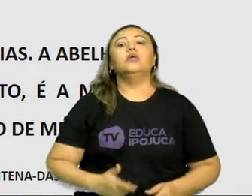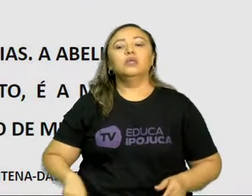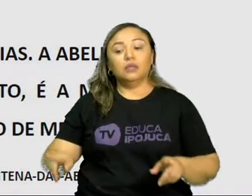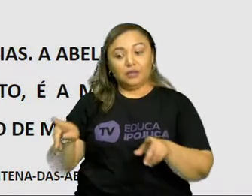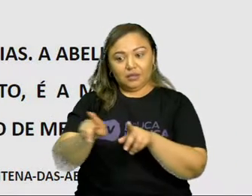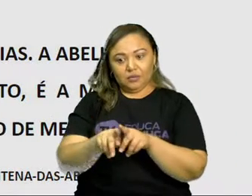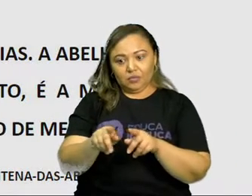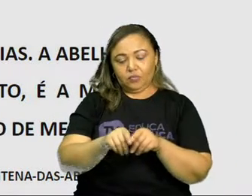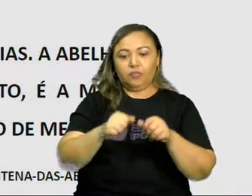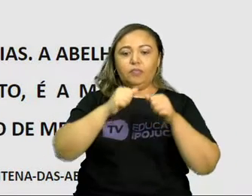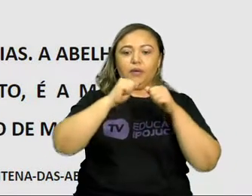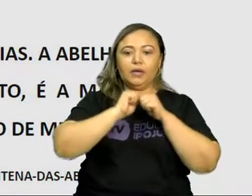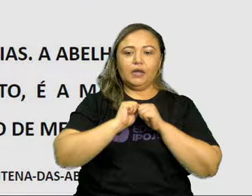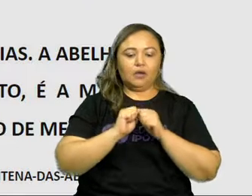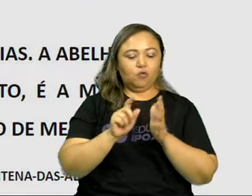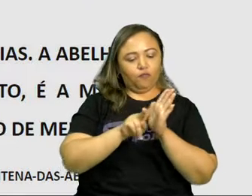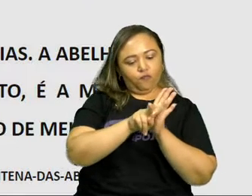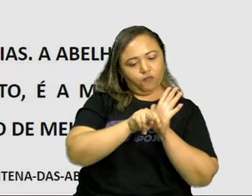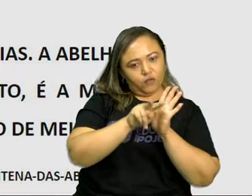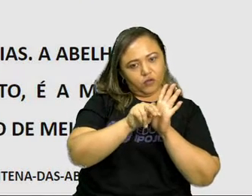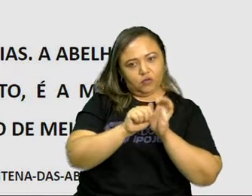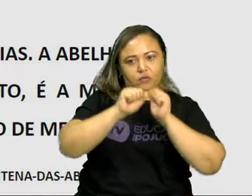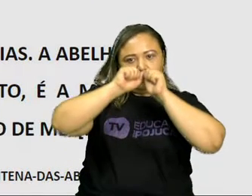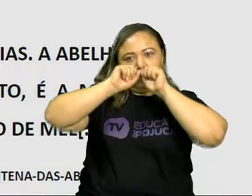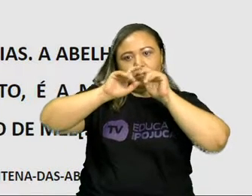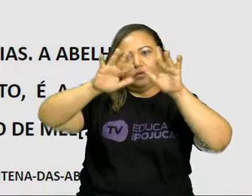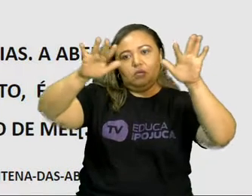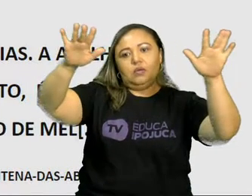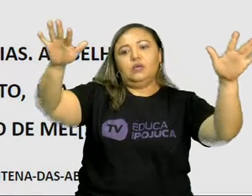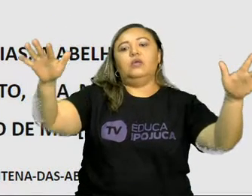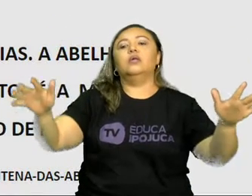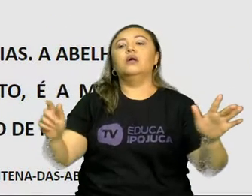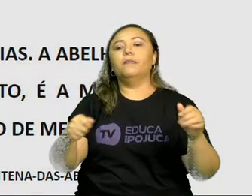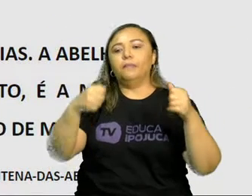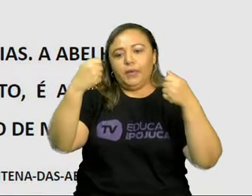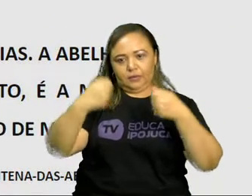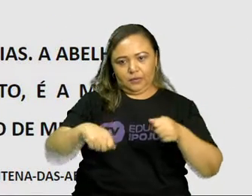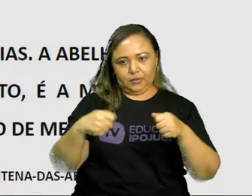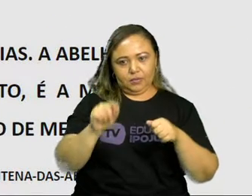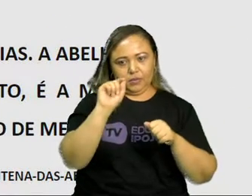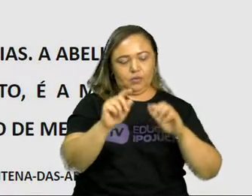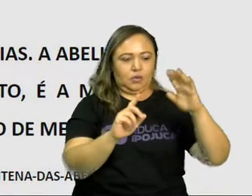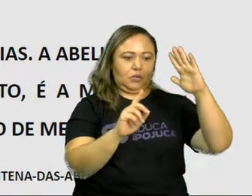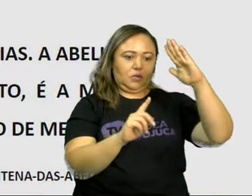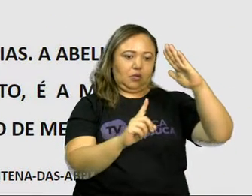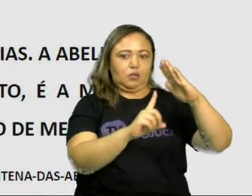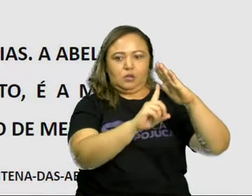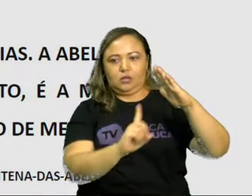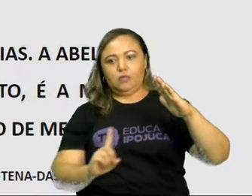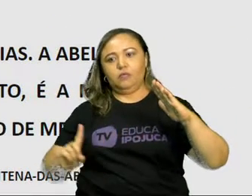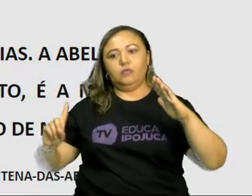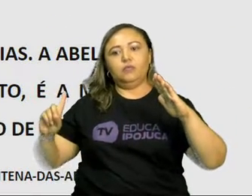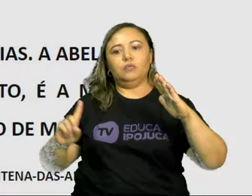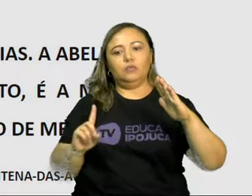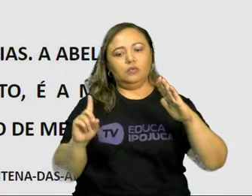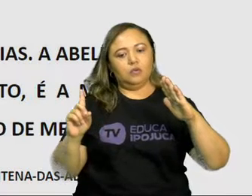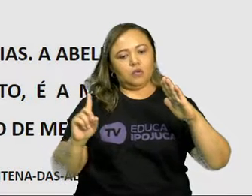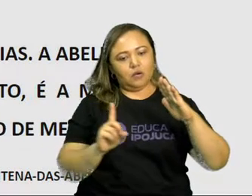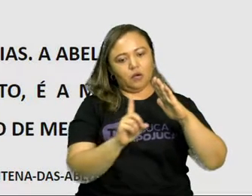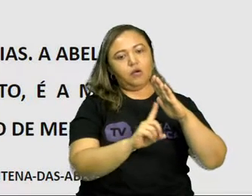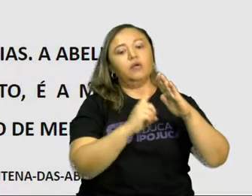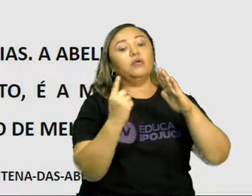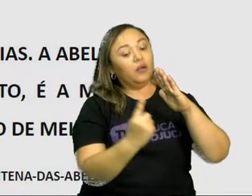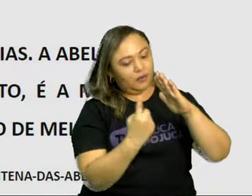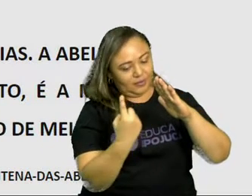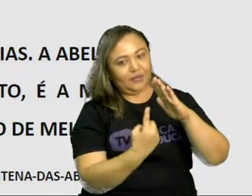vírus se espalhe e contagie mais pessoas é o distanciamento social. Ou seja, ficar em casa